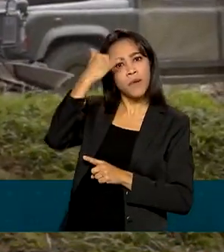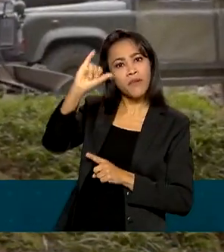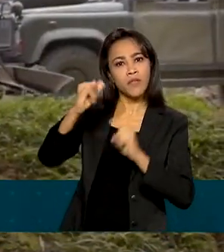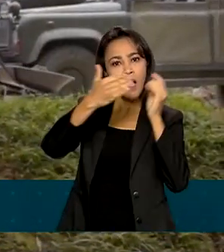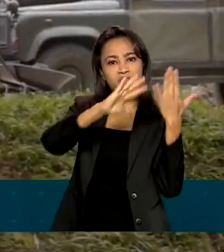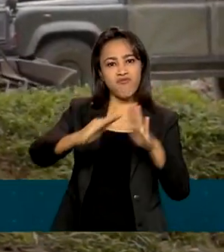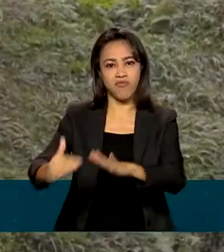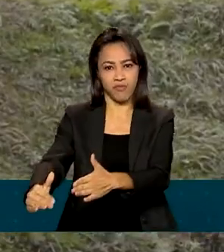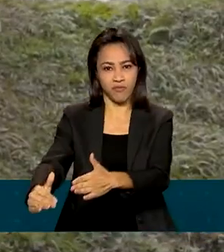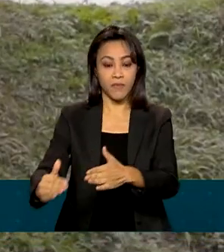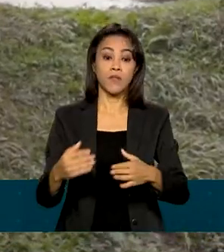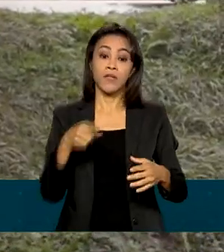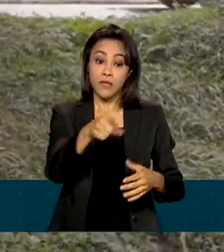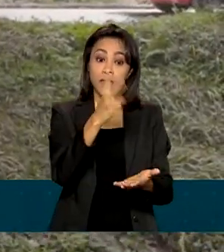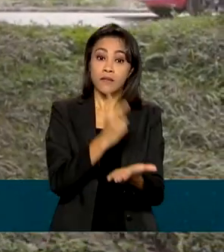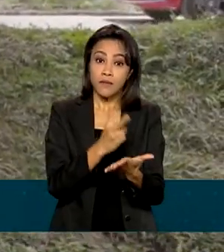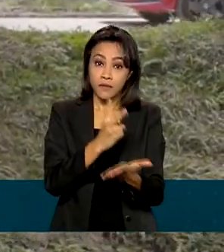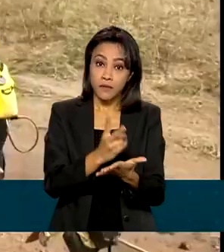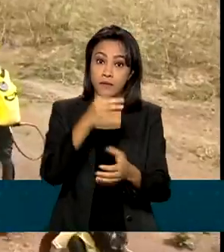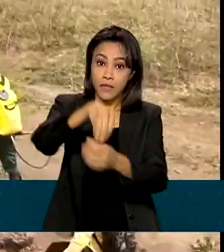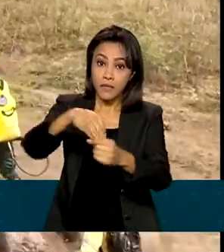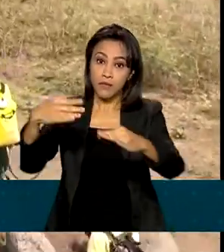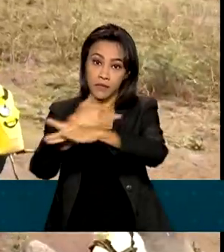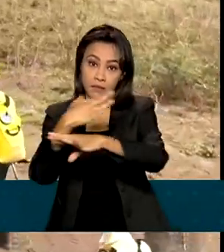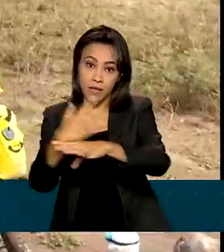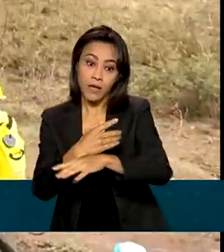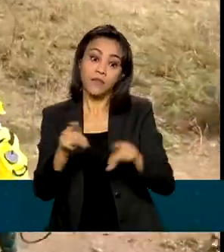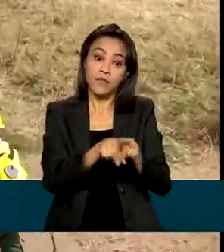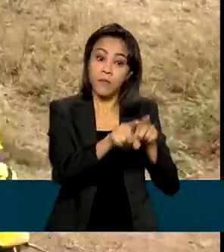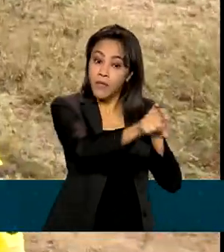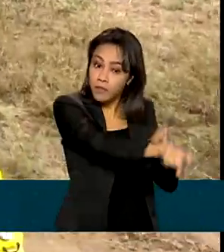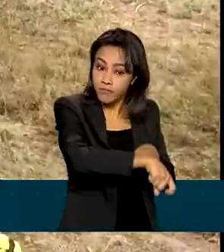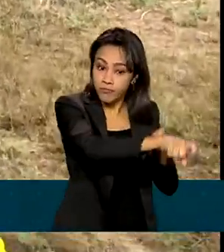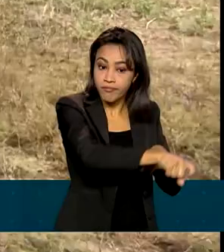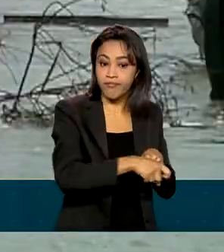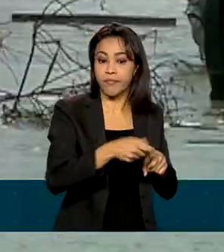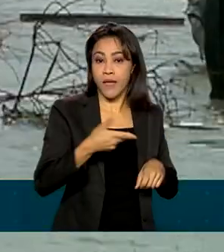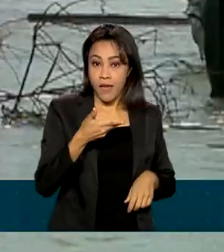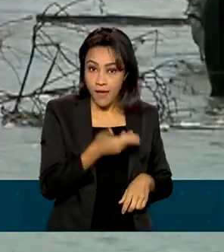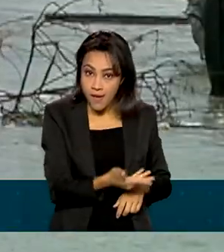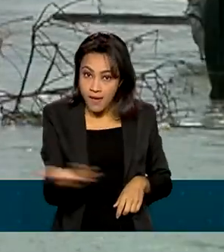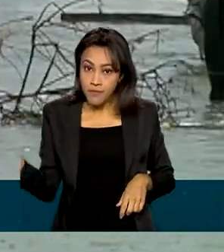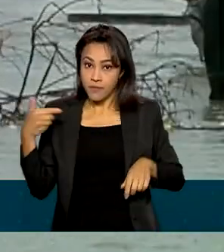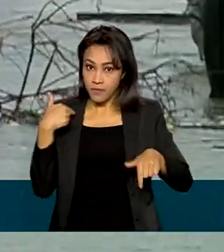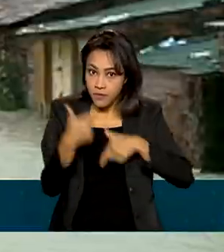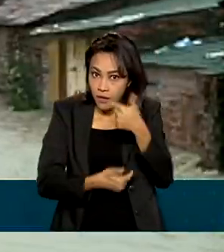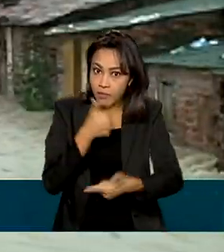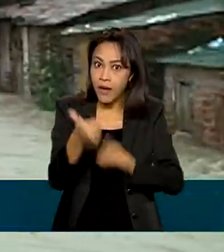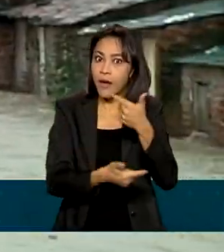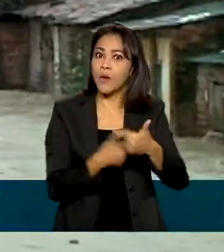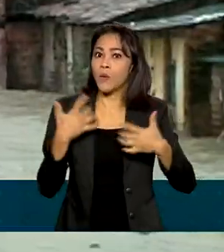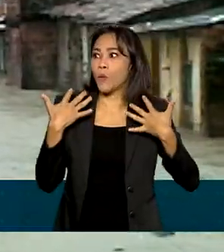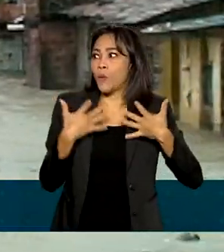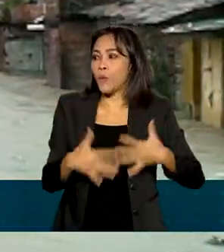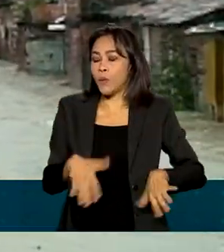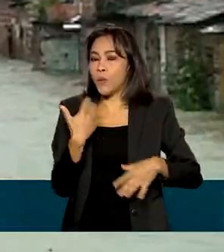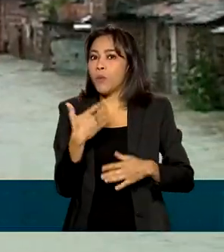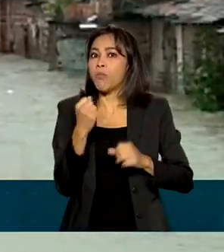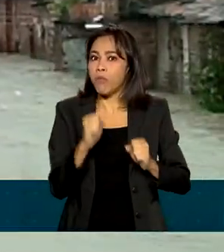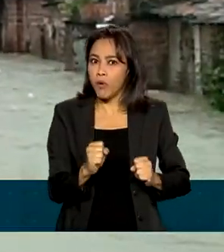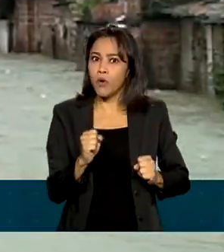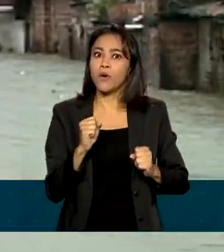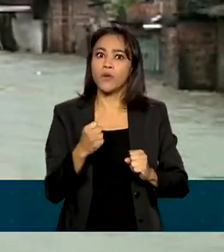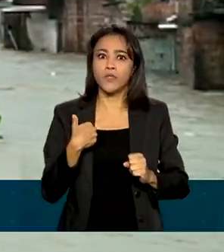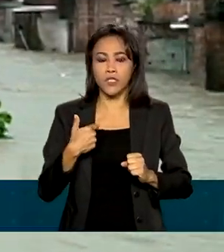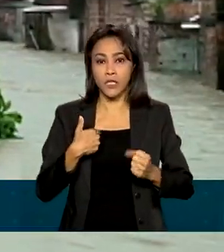desastres, tanto em centros urbanos como em zonas rurais. Um trabalho que pode fazer a diferença entre a